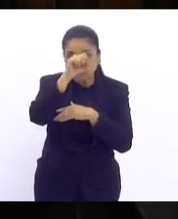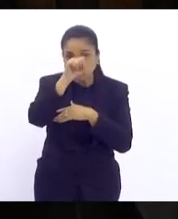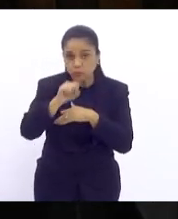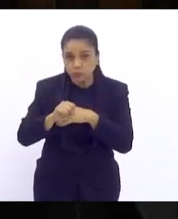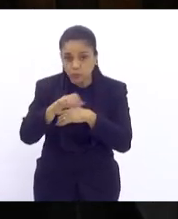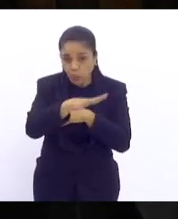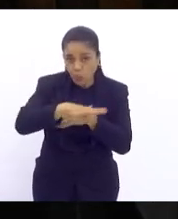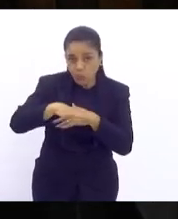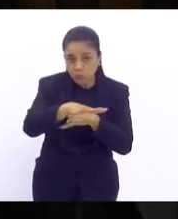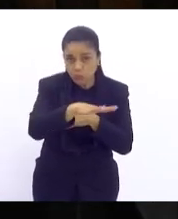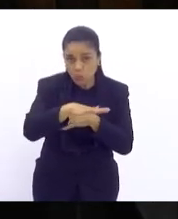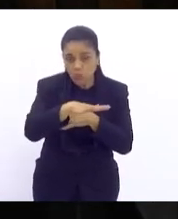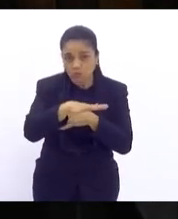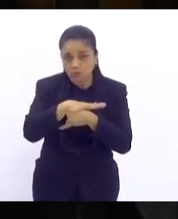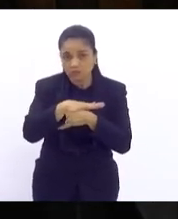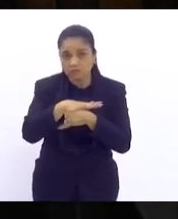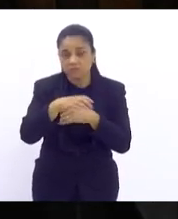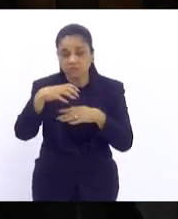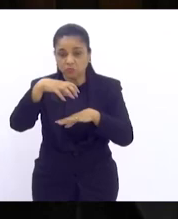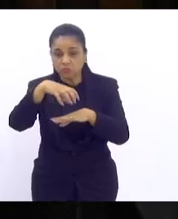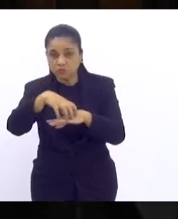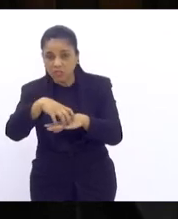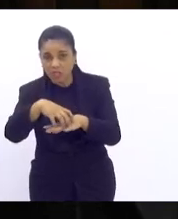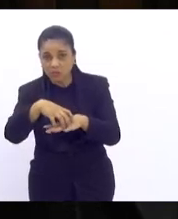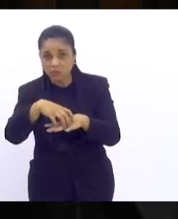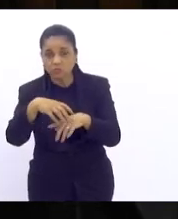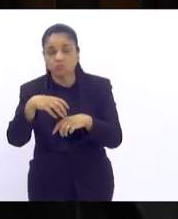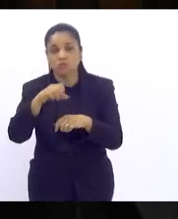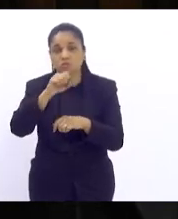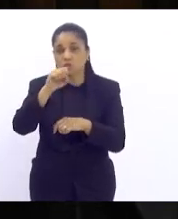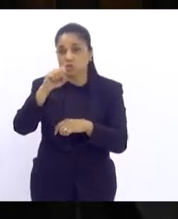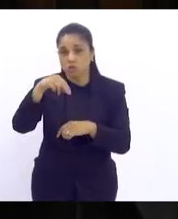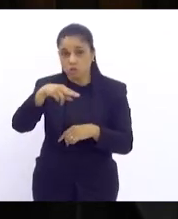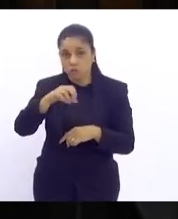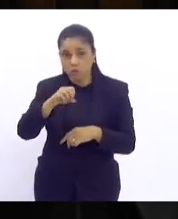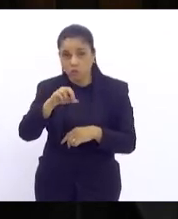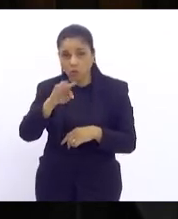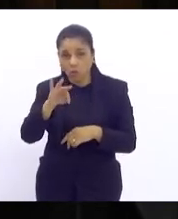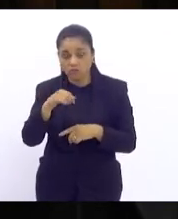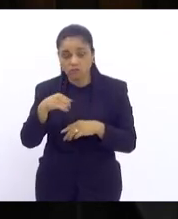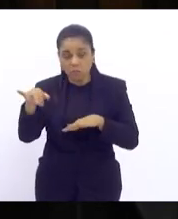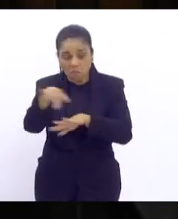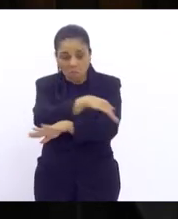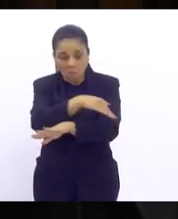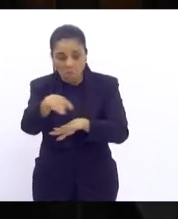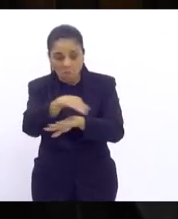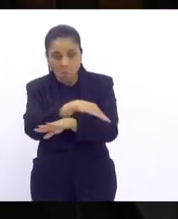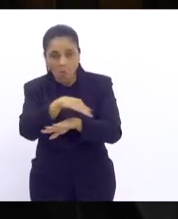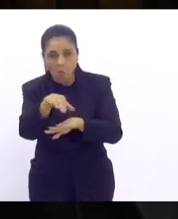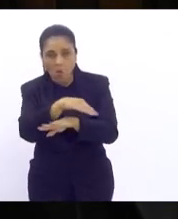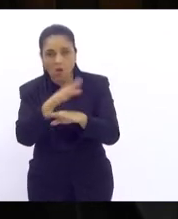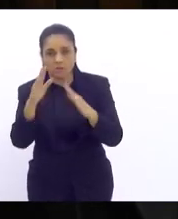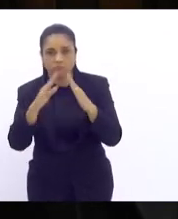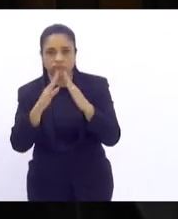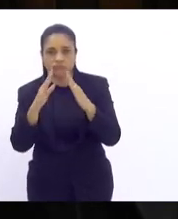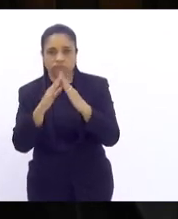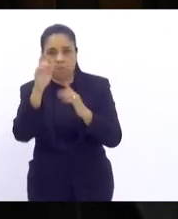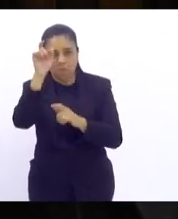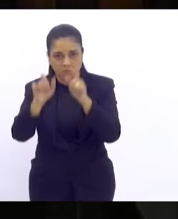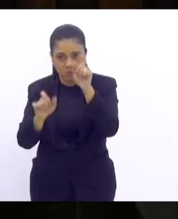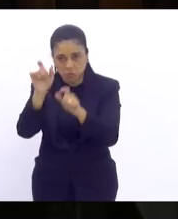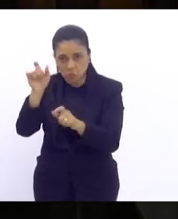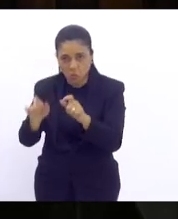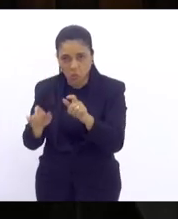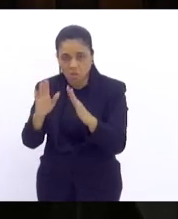no centro na zona norte e o que mais se vê são moradores de rua e é por isso